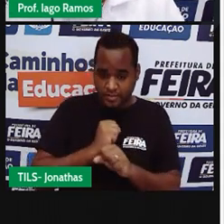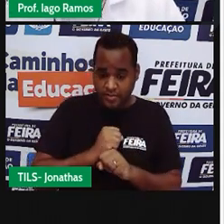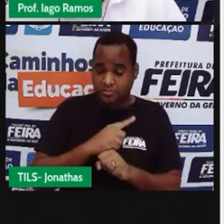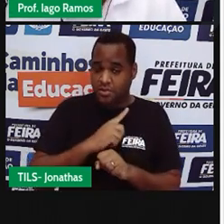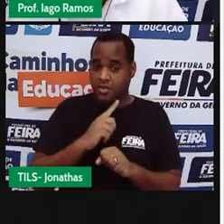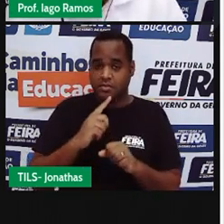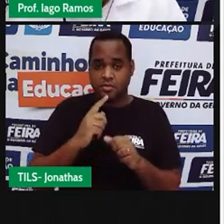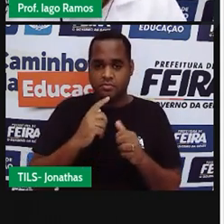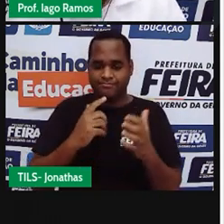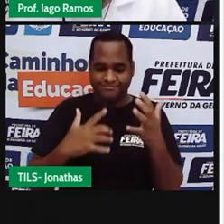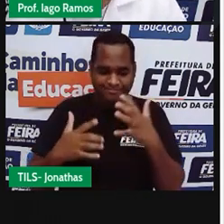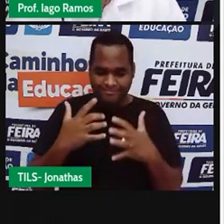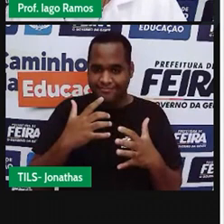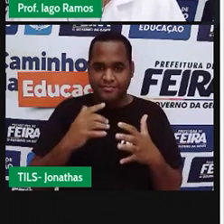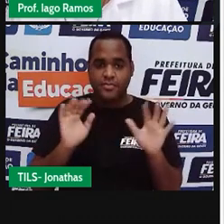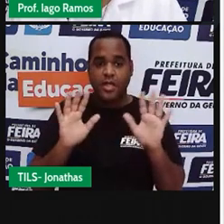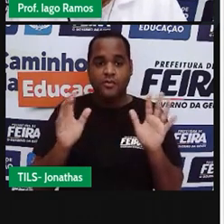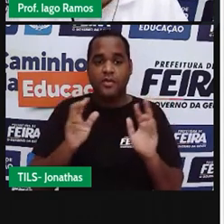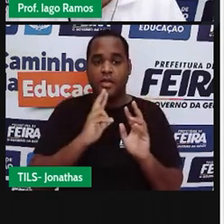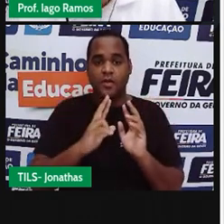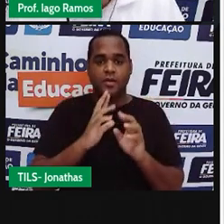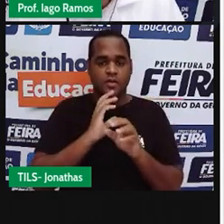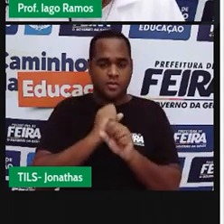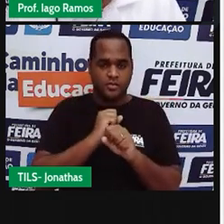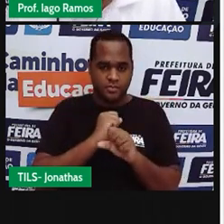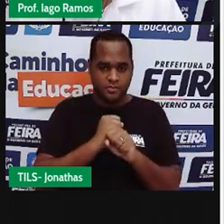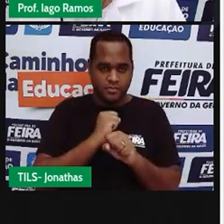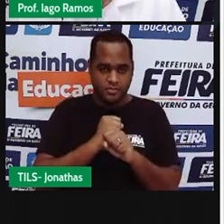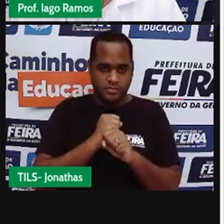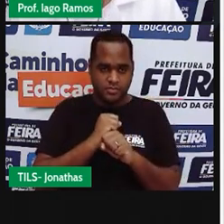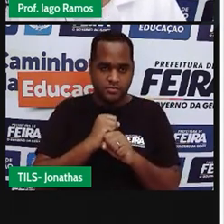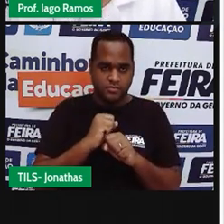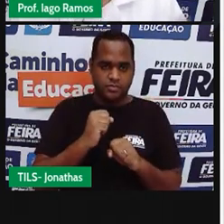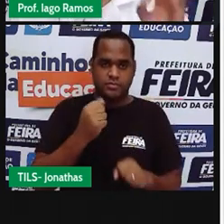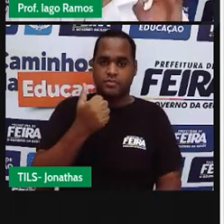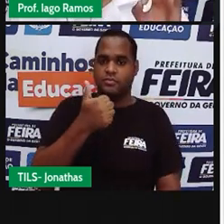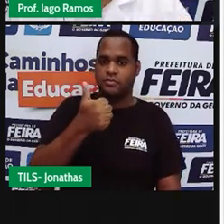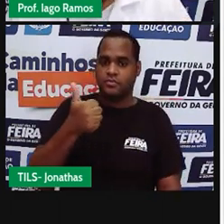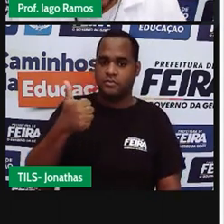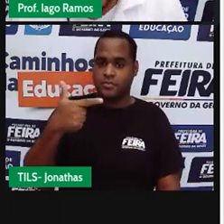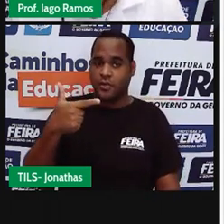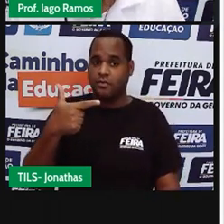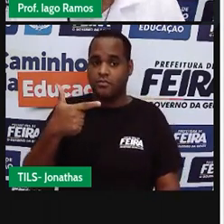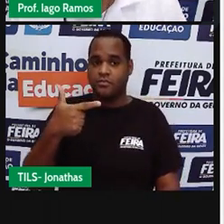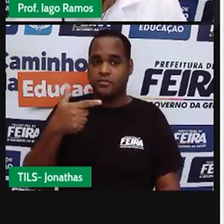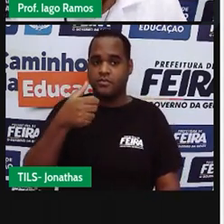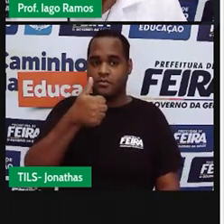o valor desse ângulo X é 112, 112,